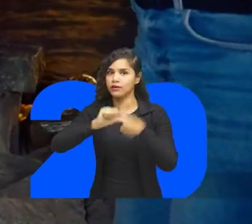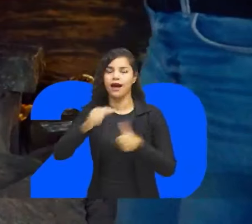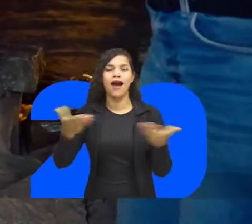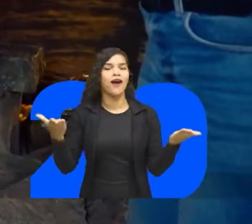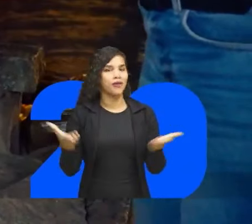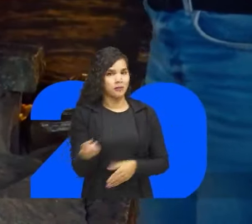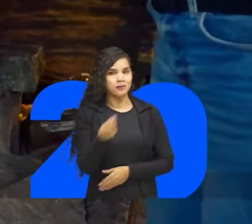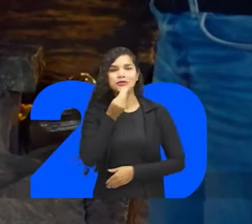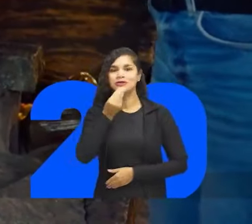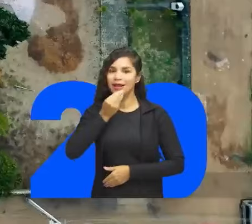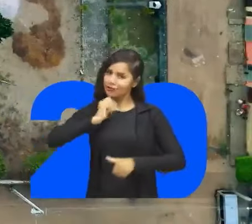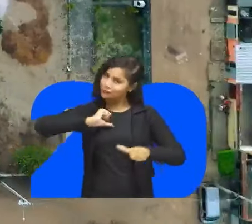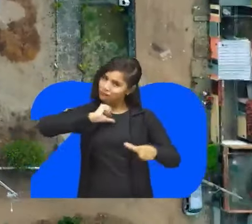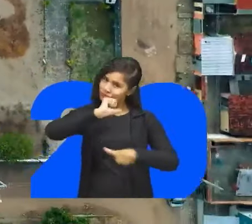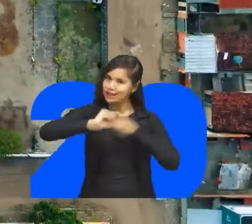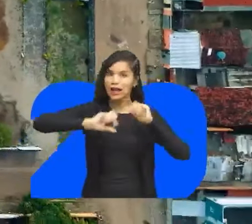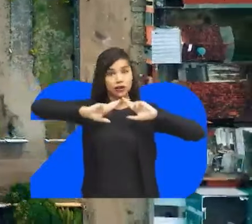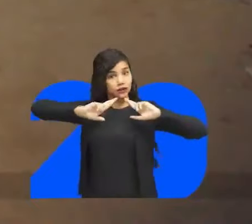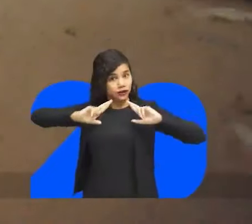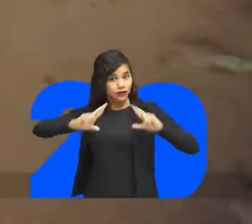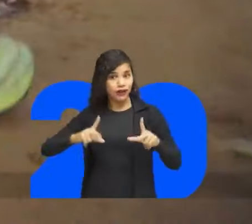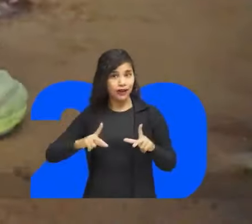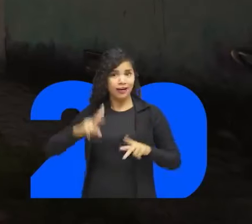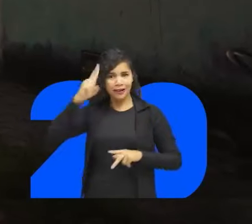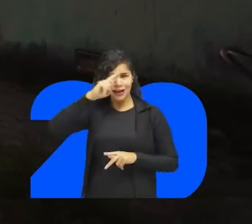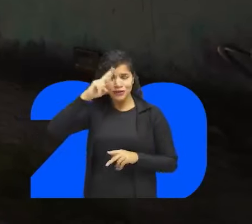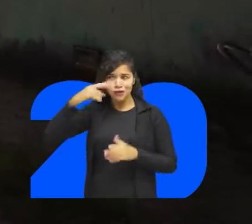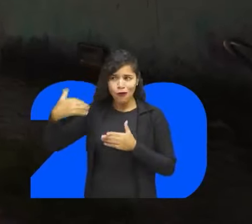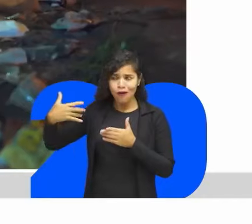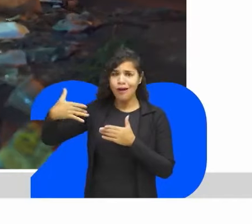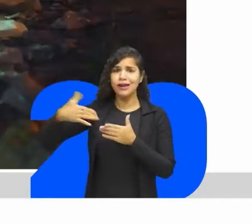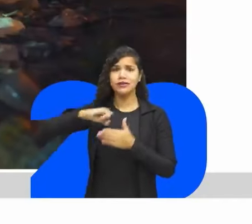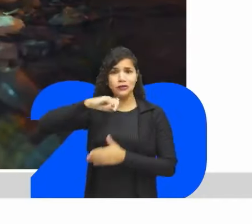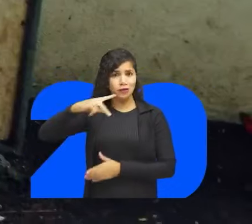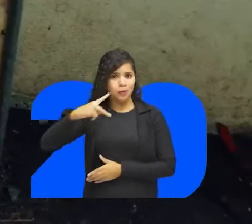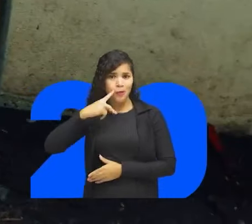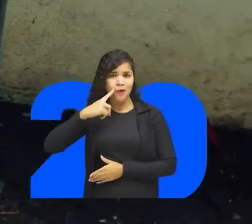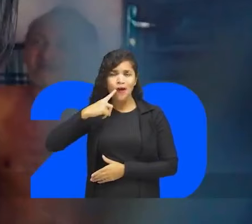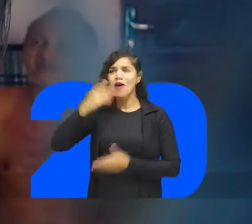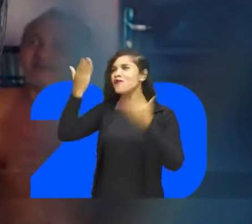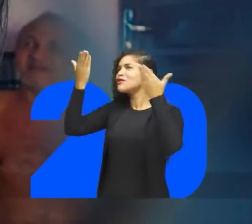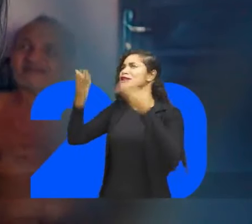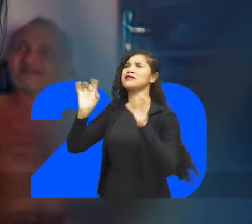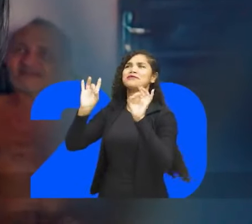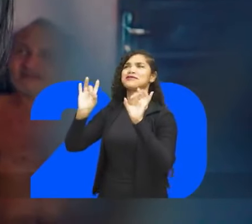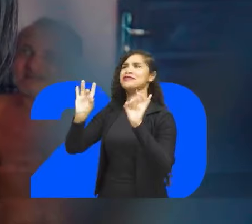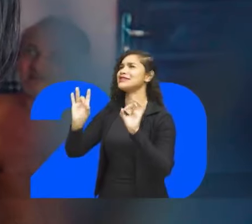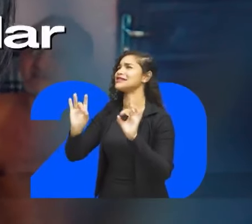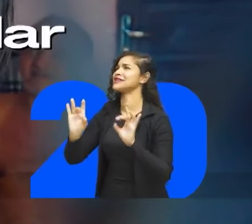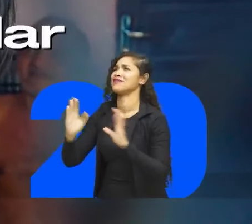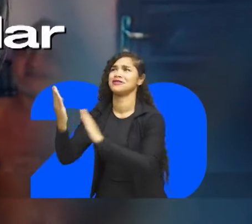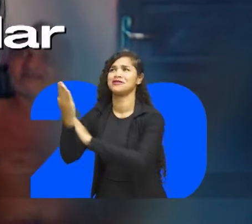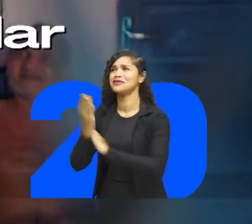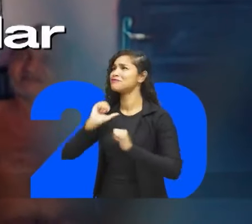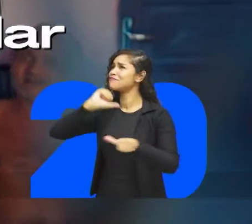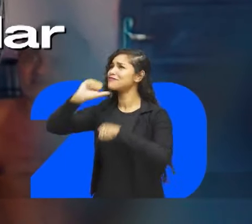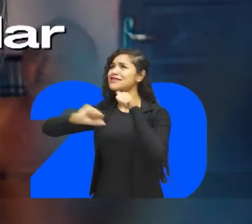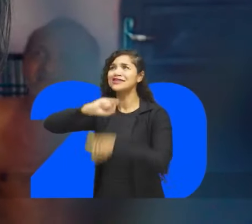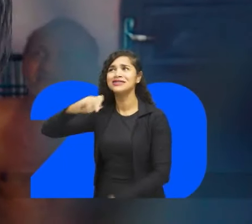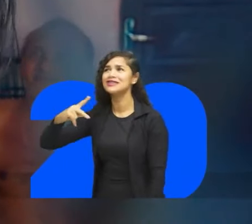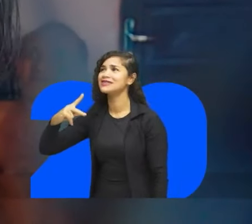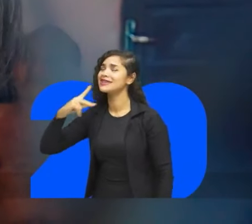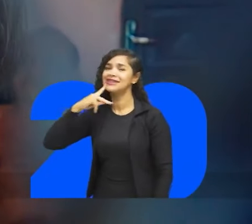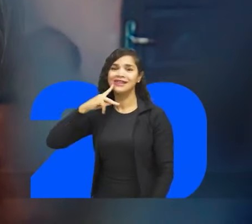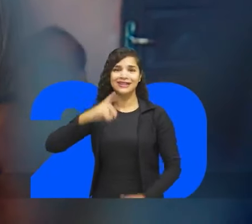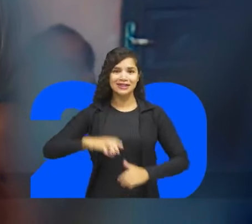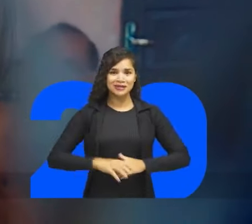Essa oportunidade que a gente quer pra fazer diferente Mudar essa história que a senhora tá me contando Você é especial, você nasceu pra mudar